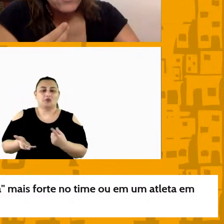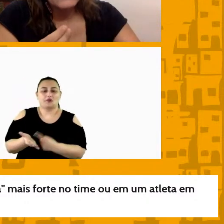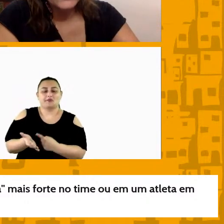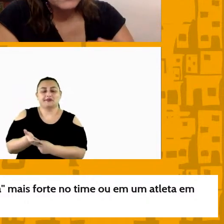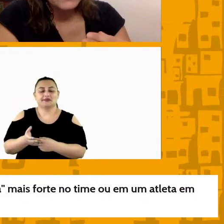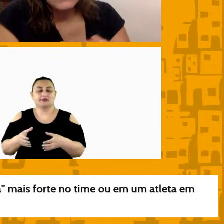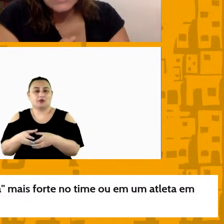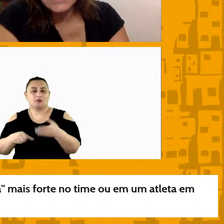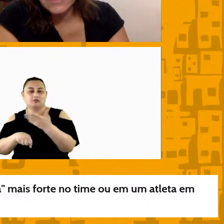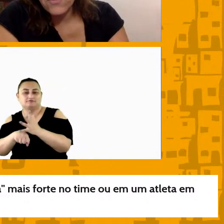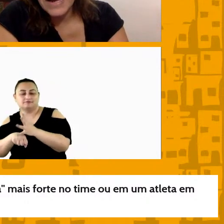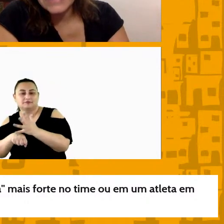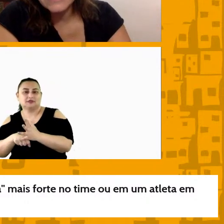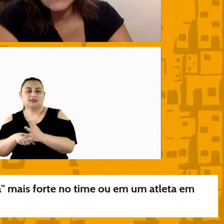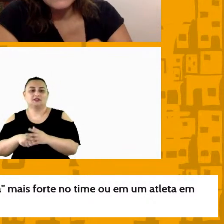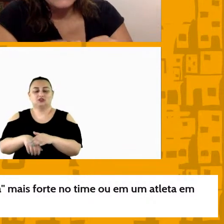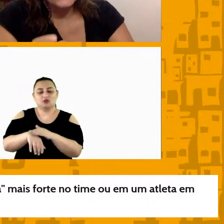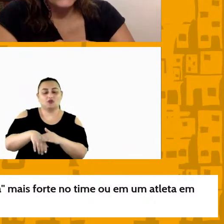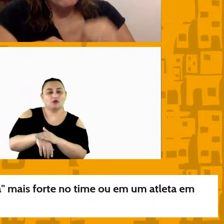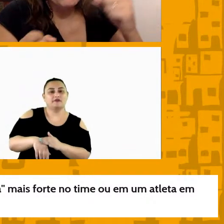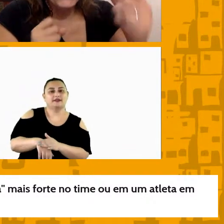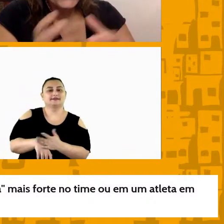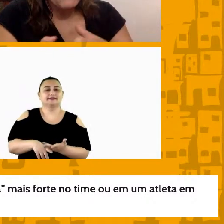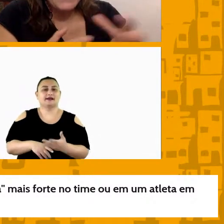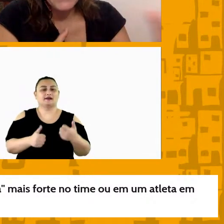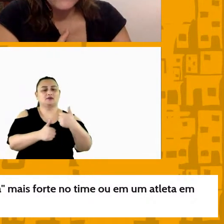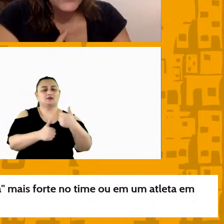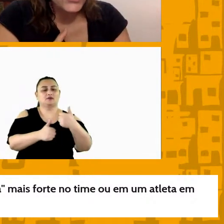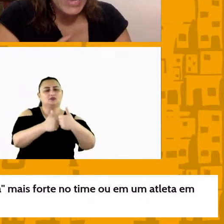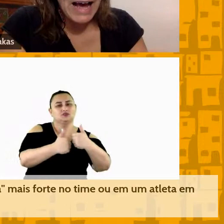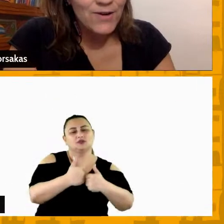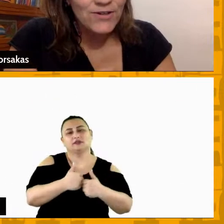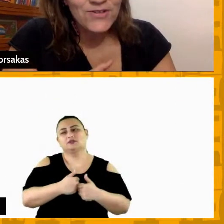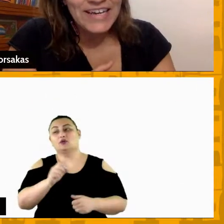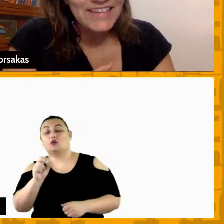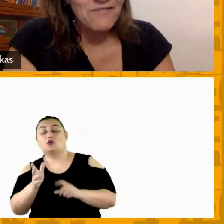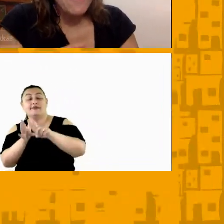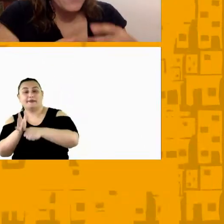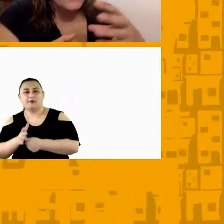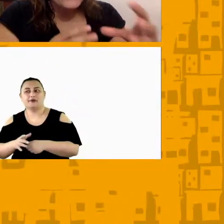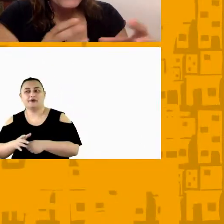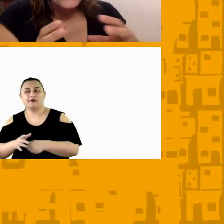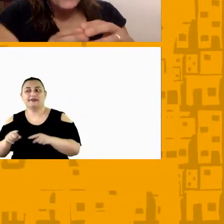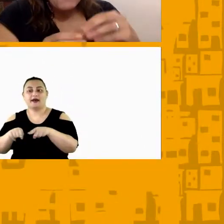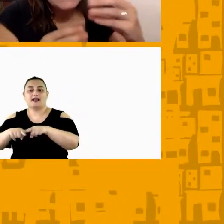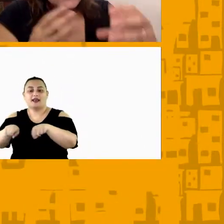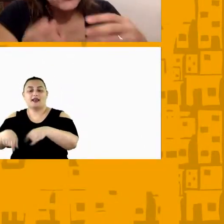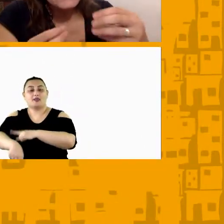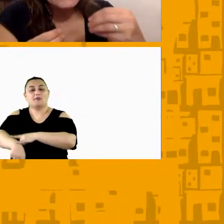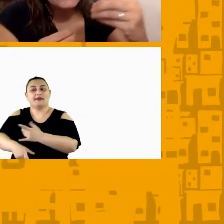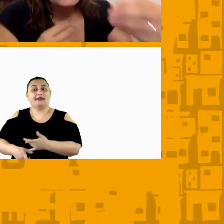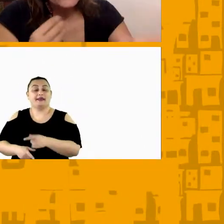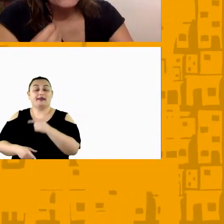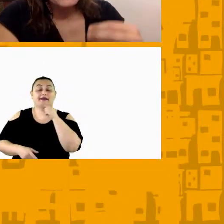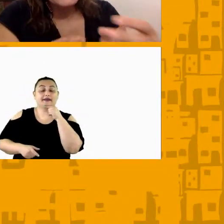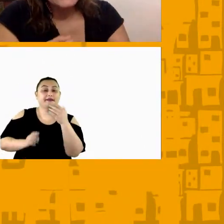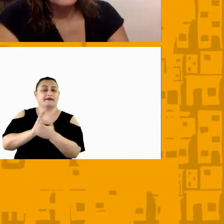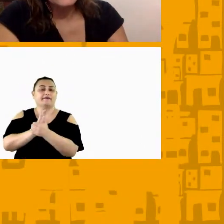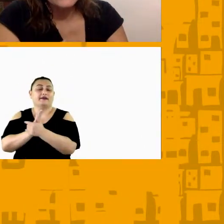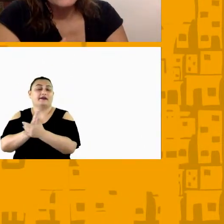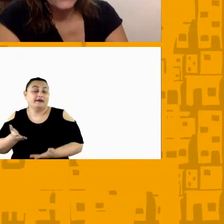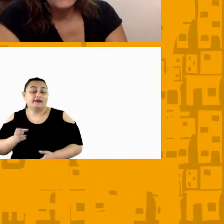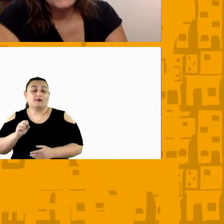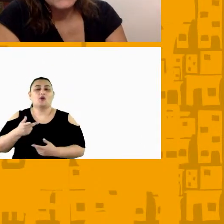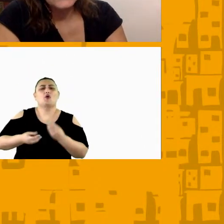técnica essa forma de estar atleta na quadra ou o bicho pega lá no vestiário quando ninguém está vendo como é que vocês gerenciam essa